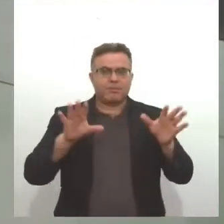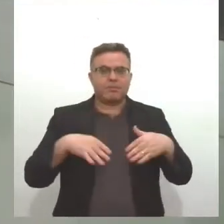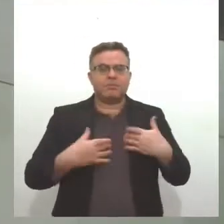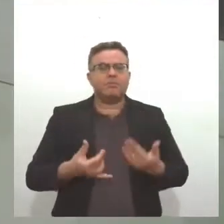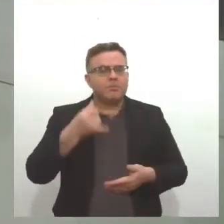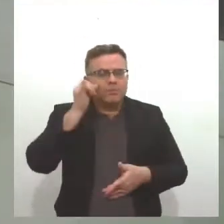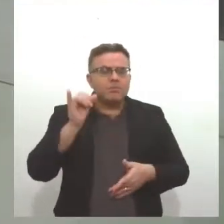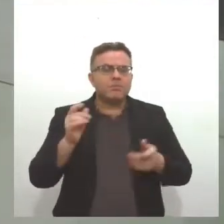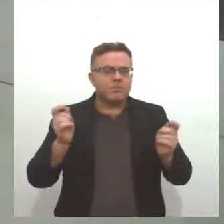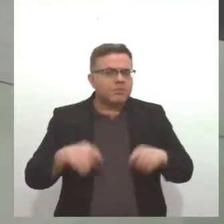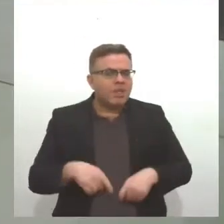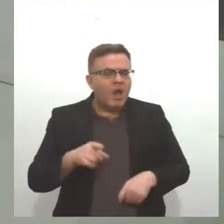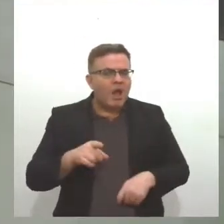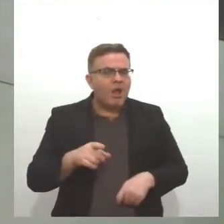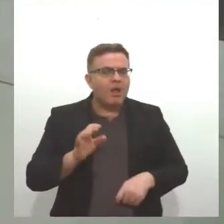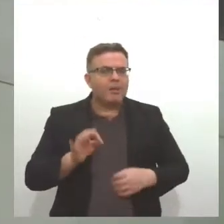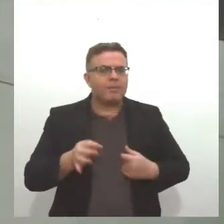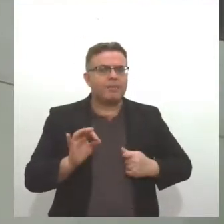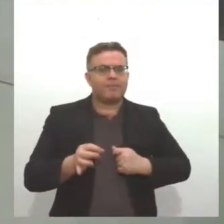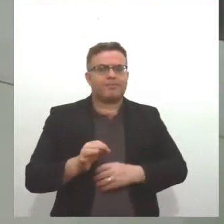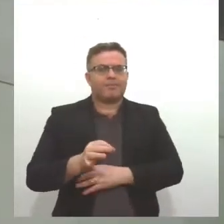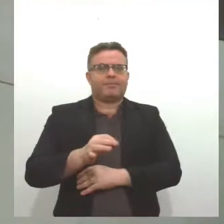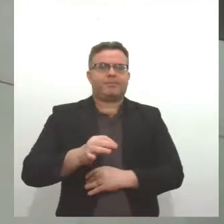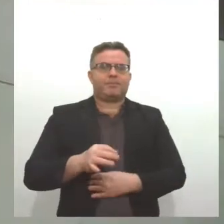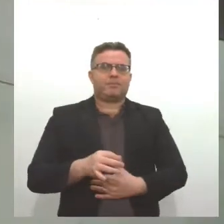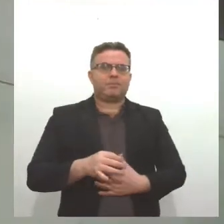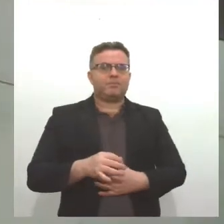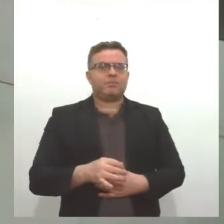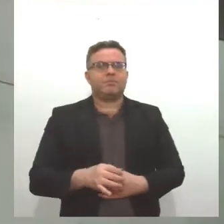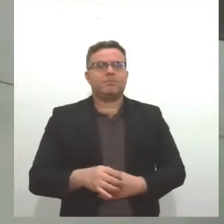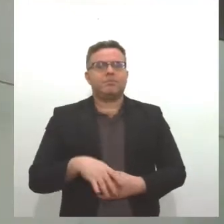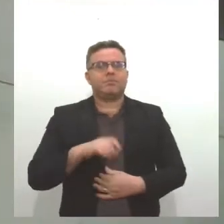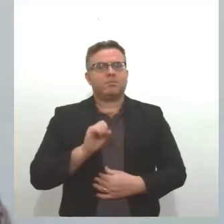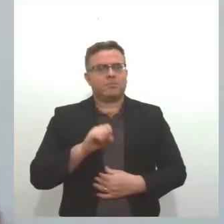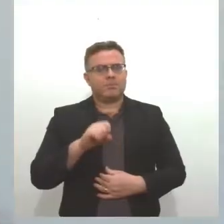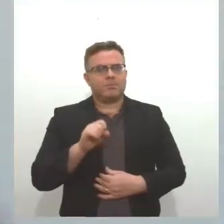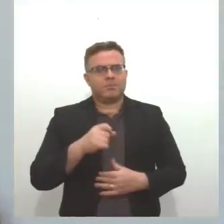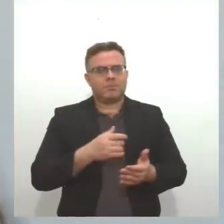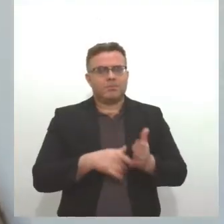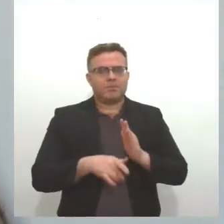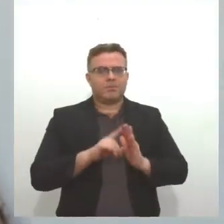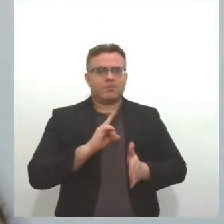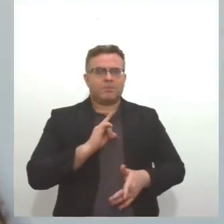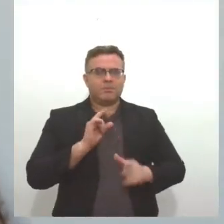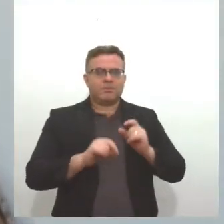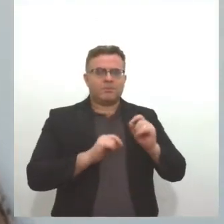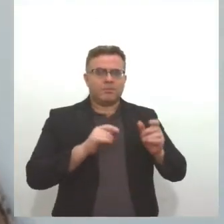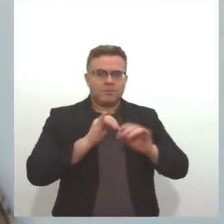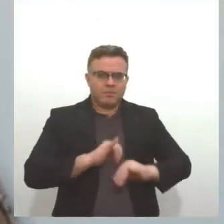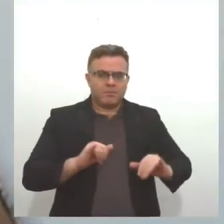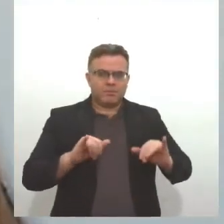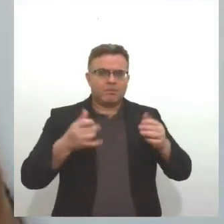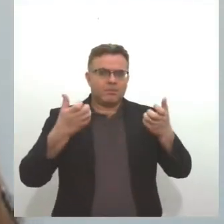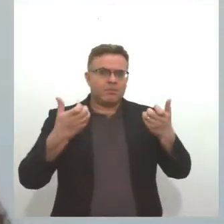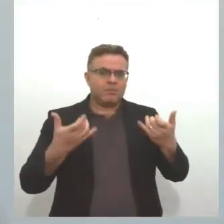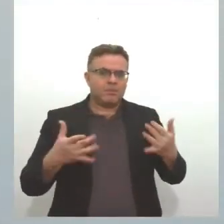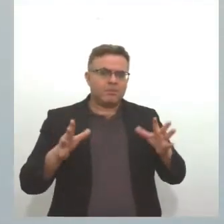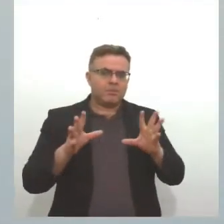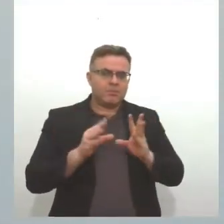tipo de acidente, Tenente Coronel? Vejam só, antes de tudo, eu gostaria de fazer uma breve explanação